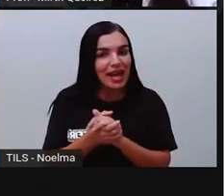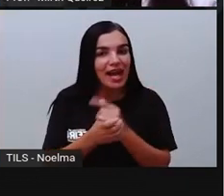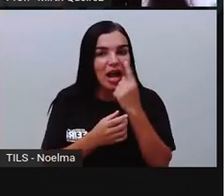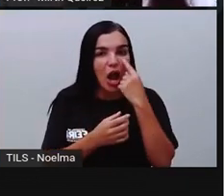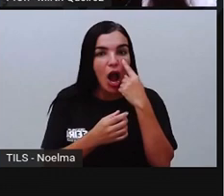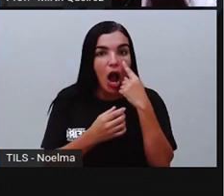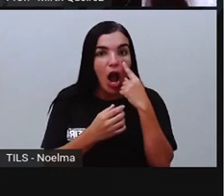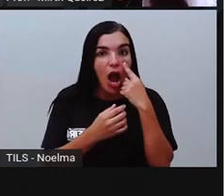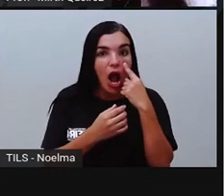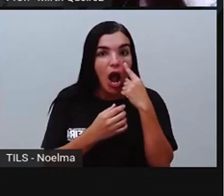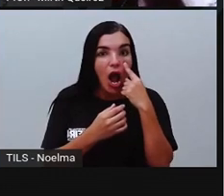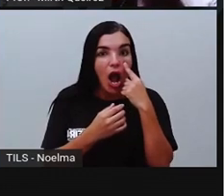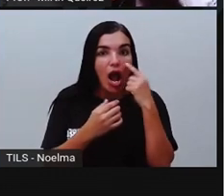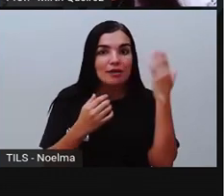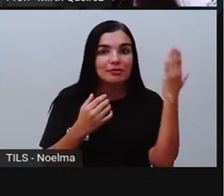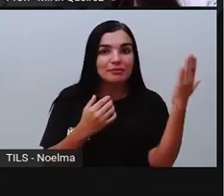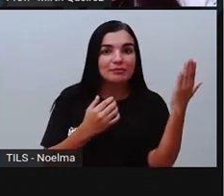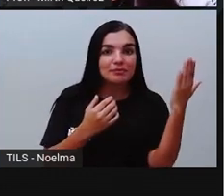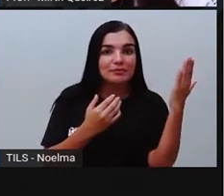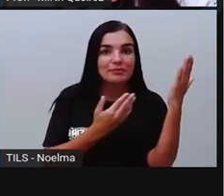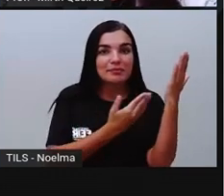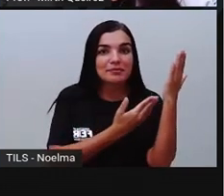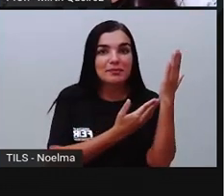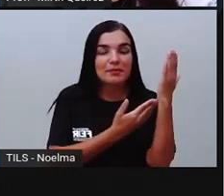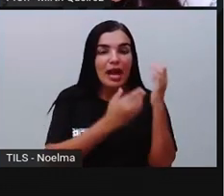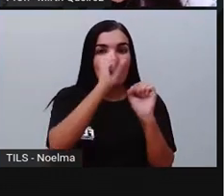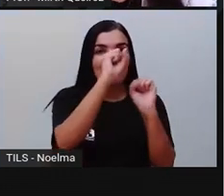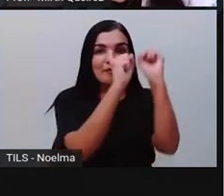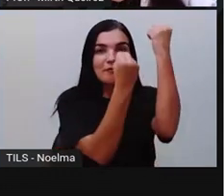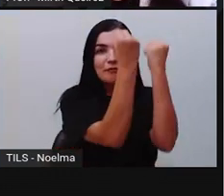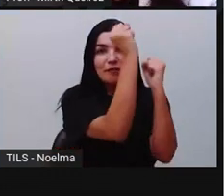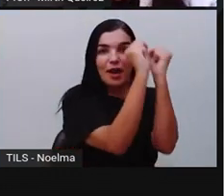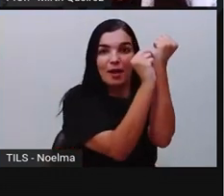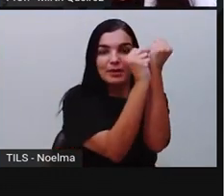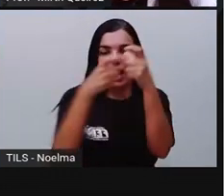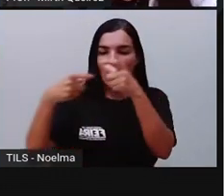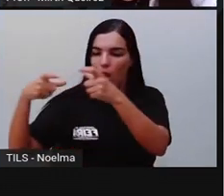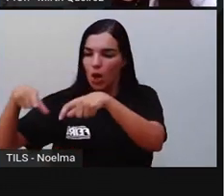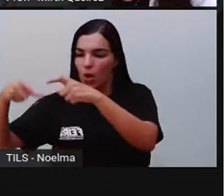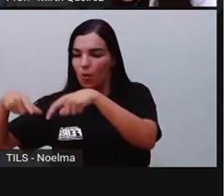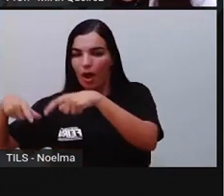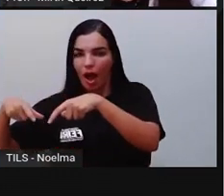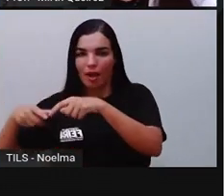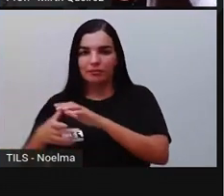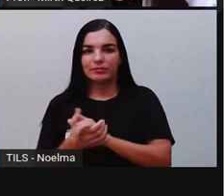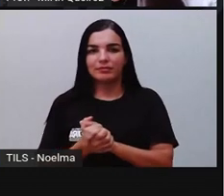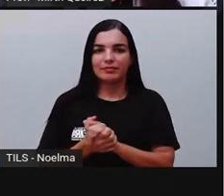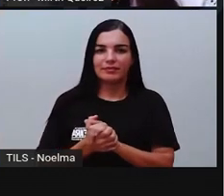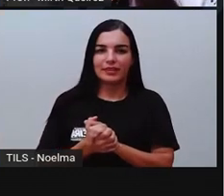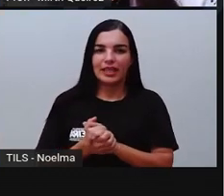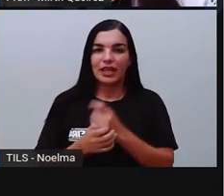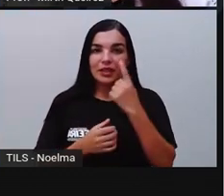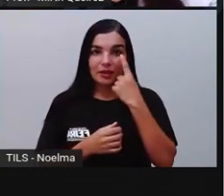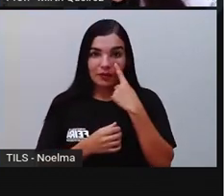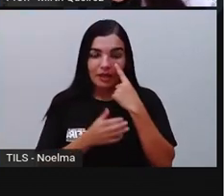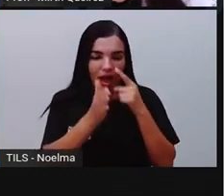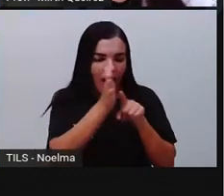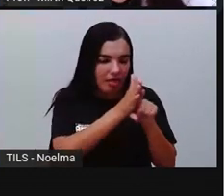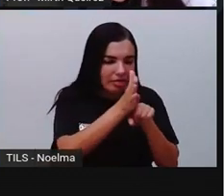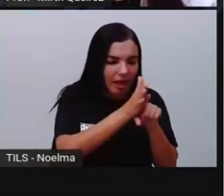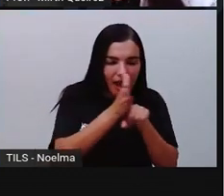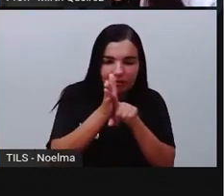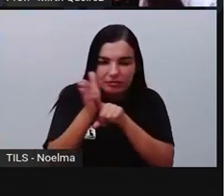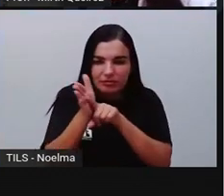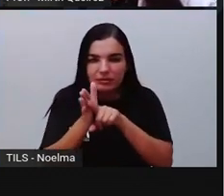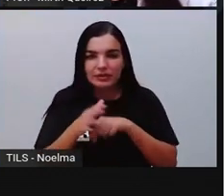que é um espaço que fabrica, que é de fabricar, fazer algo. Análise e analise é diferente.